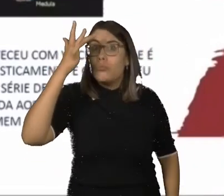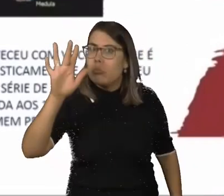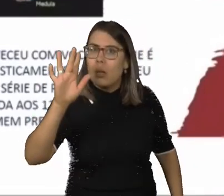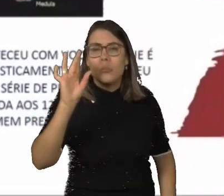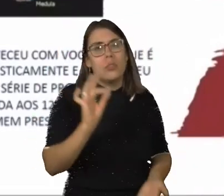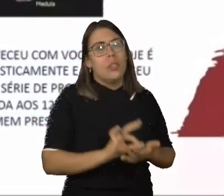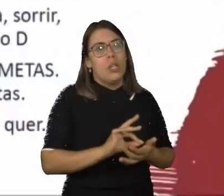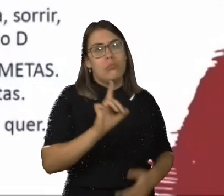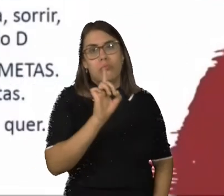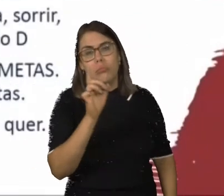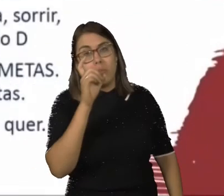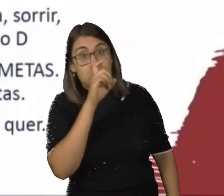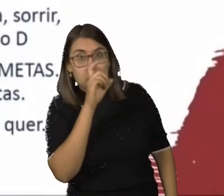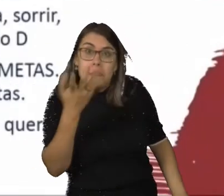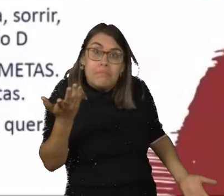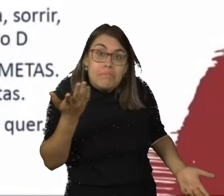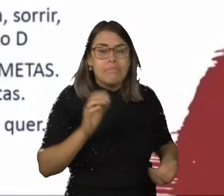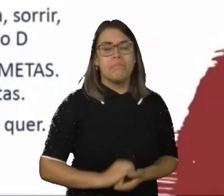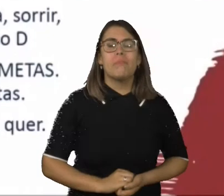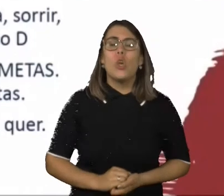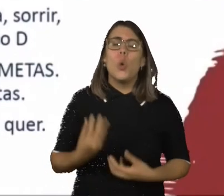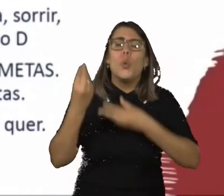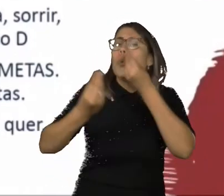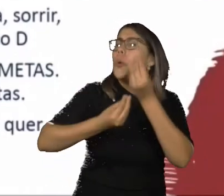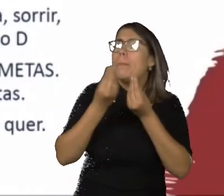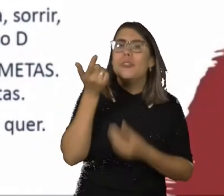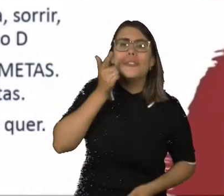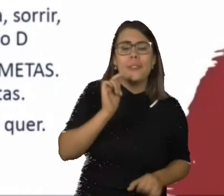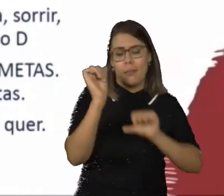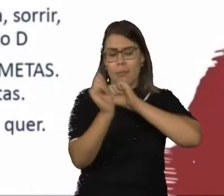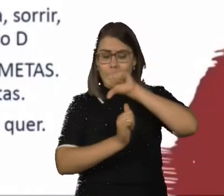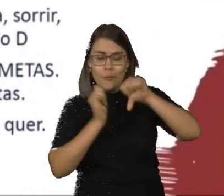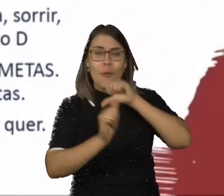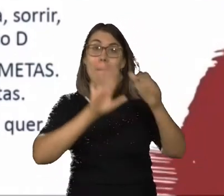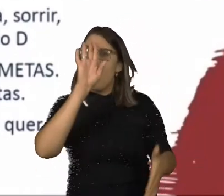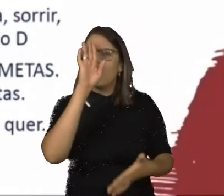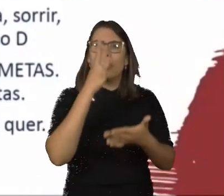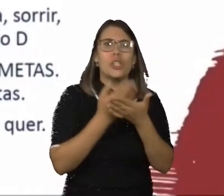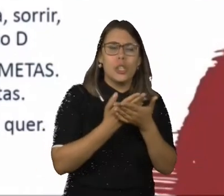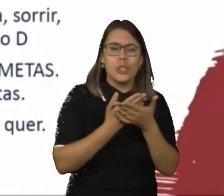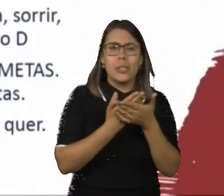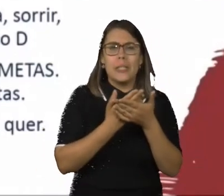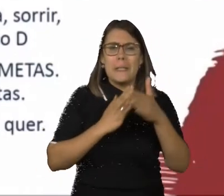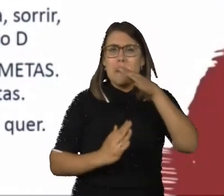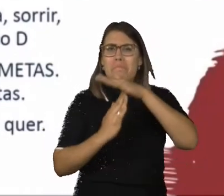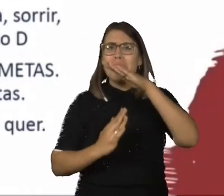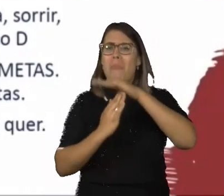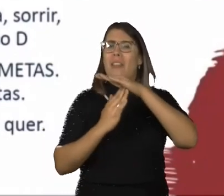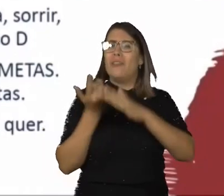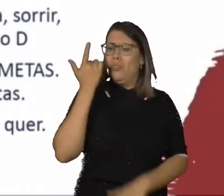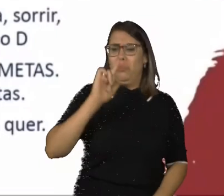reagiu. Mais um. Como é que a gente pode, então, modificar essas crenças que bloqueiam a gente, que impedem a gente de